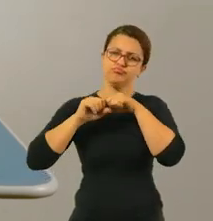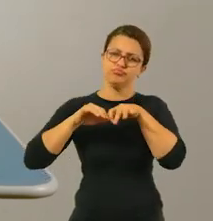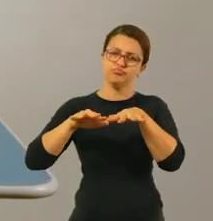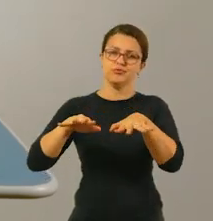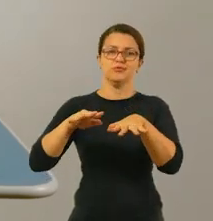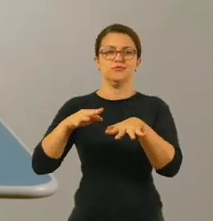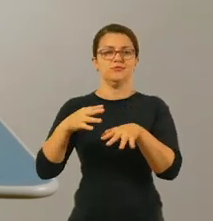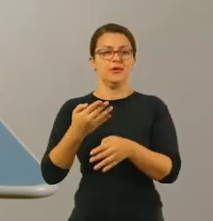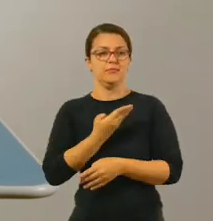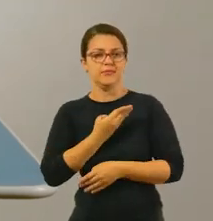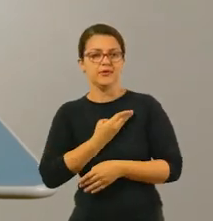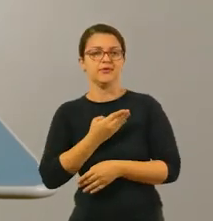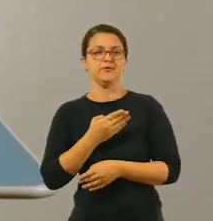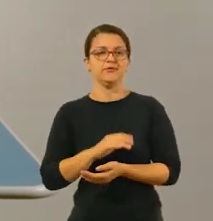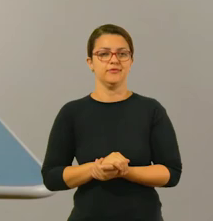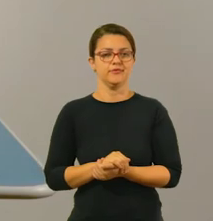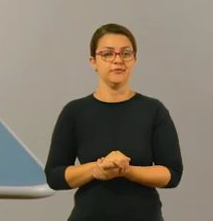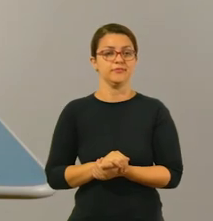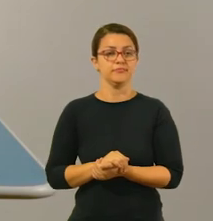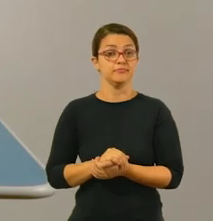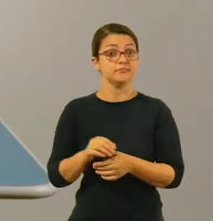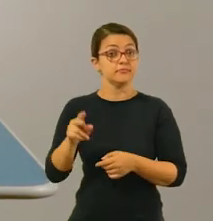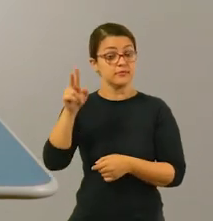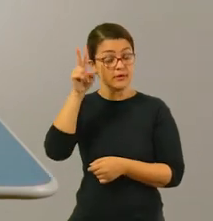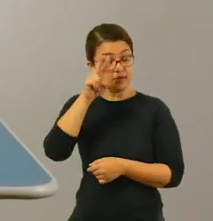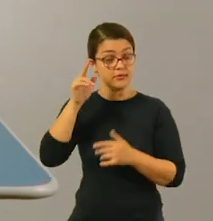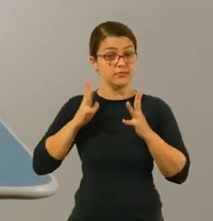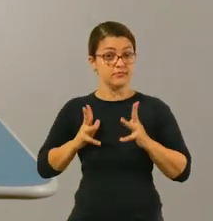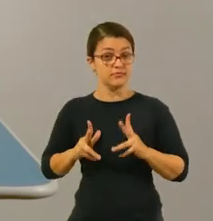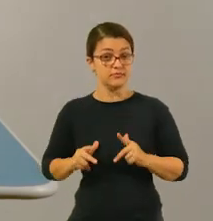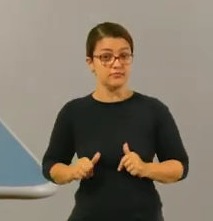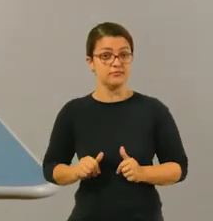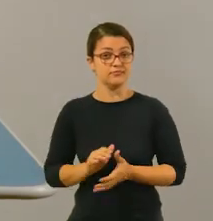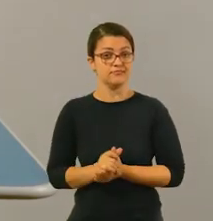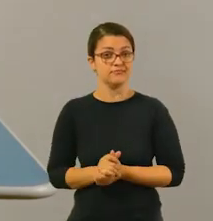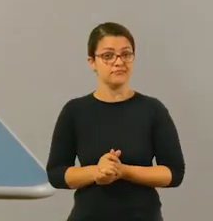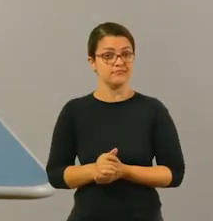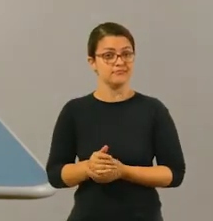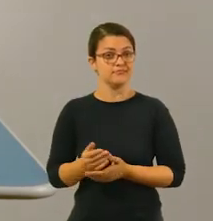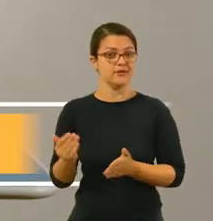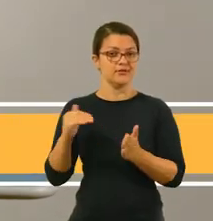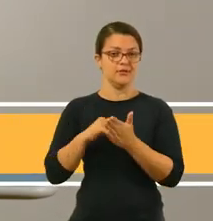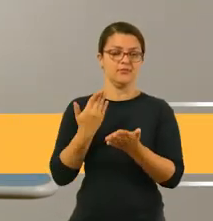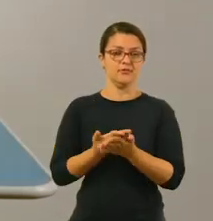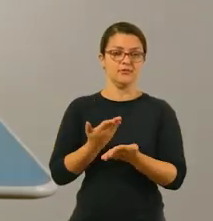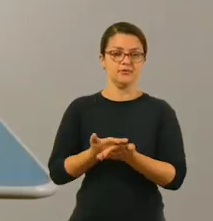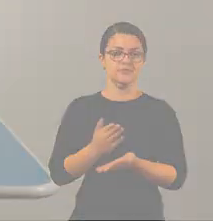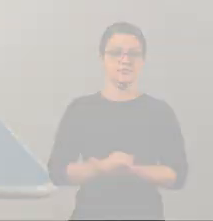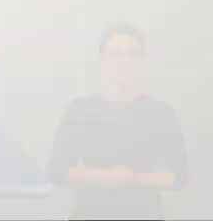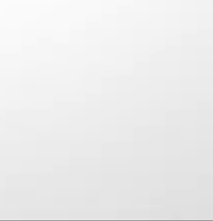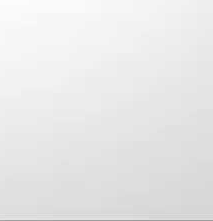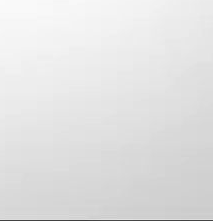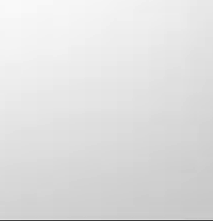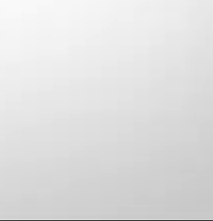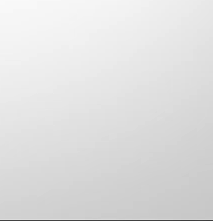conhecidos. Também não se esqueçam de manter sempre a higiene. E é isso aí. Até a próxima.